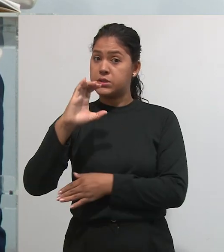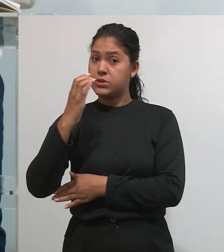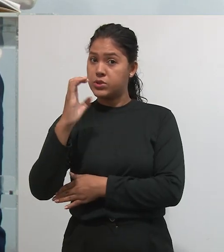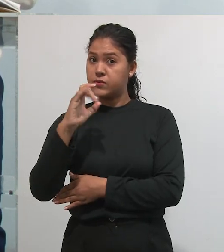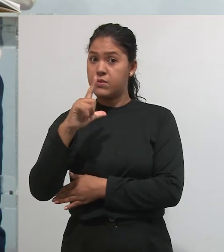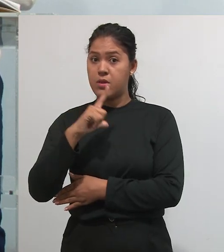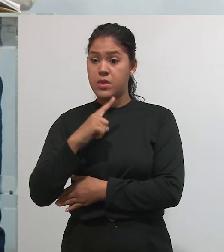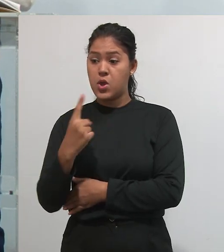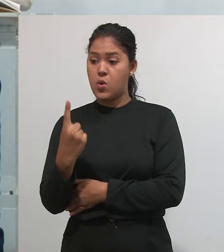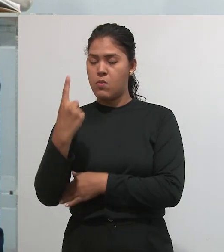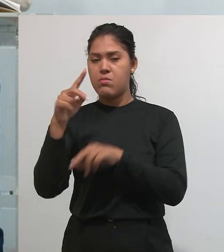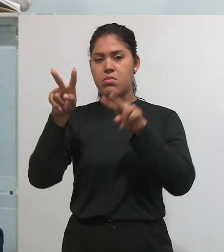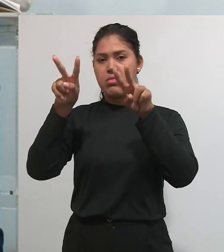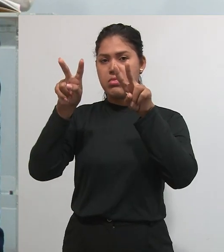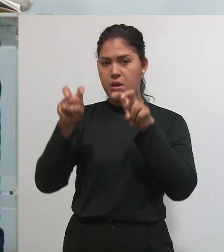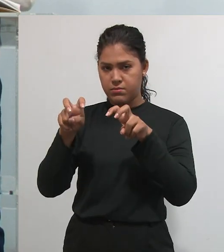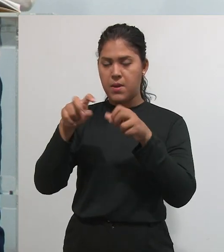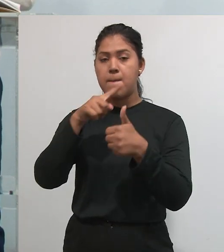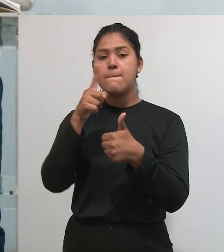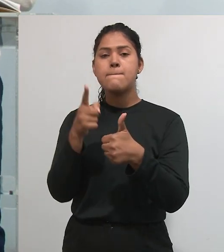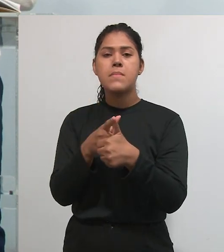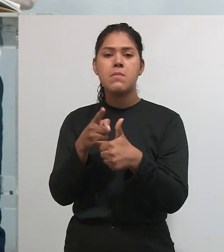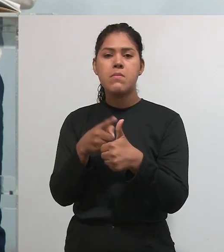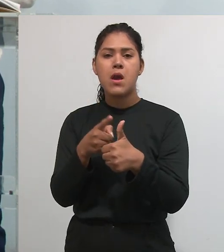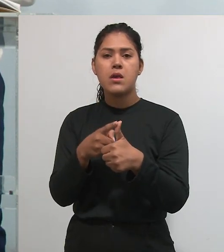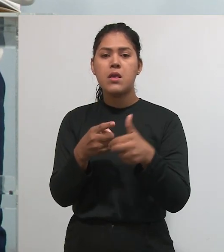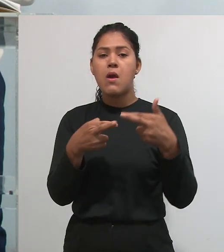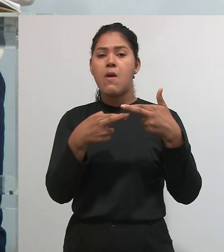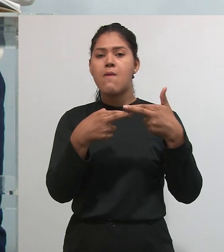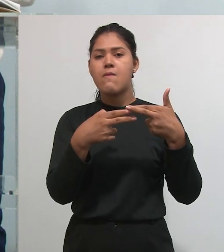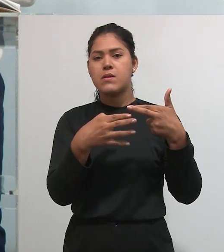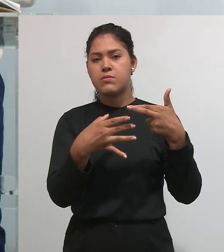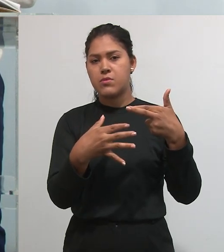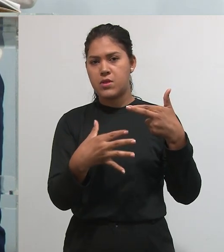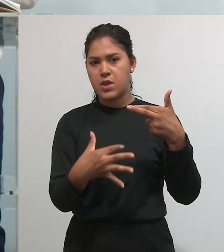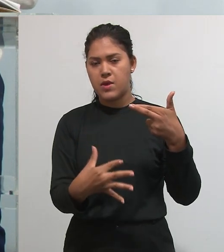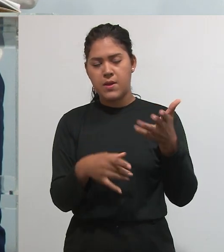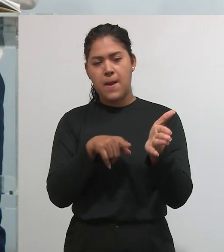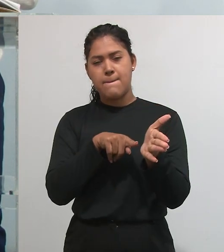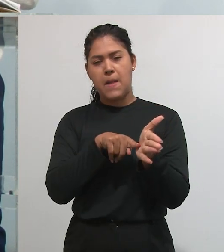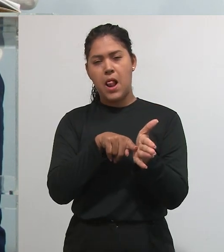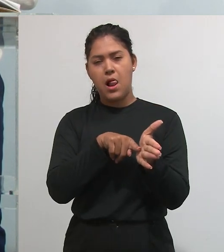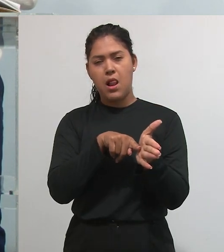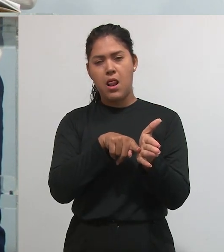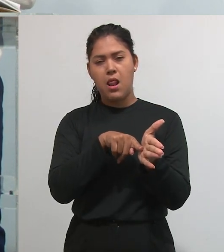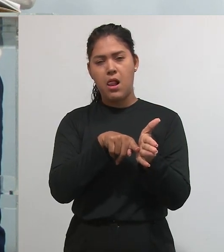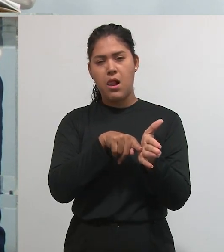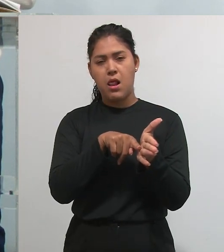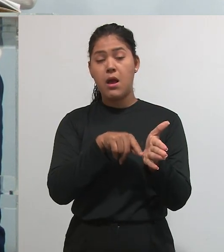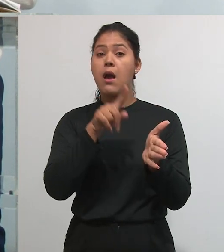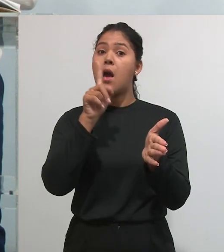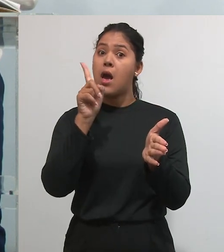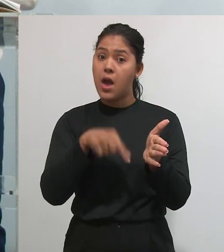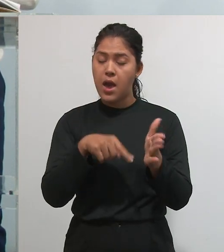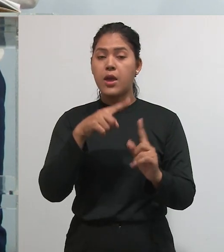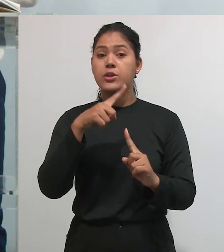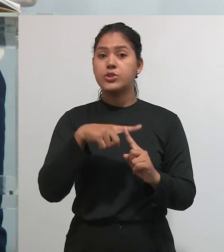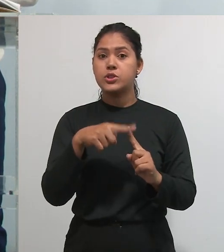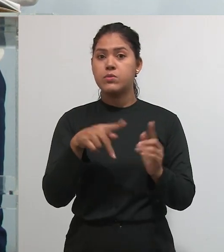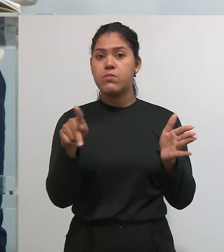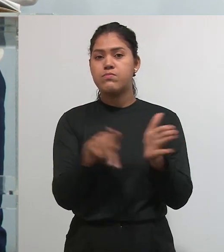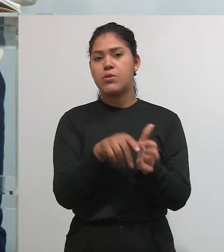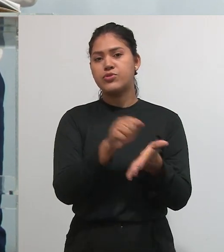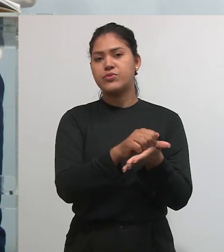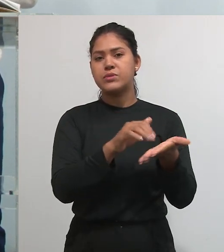nós vamos fazer uma revisão bibliográfica sobre aquele tema. Geralmente, a monografia é a modalidade de trabalho científico